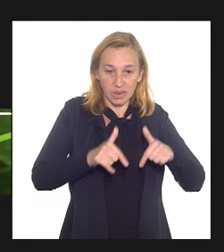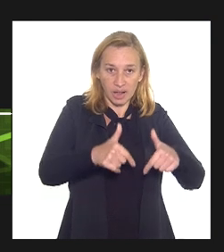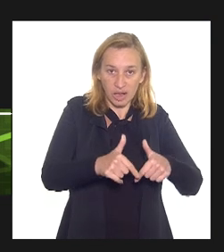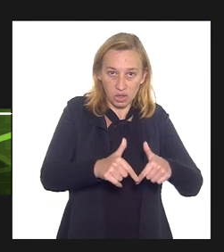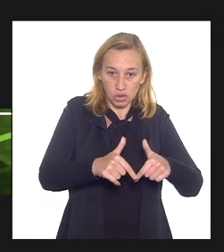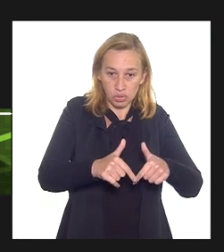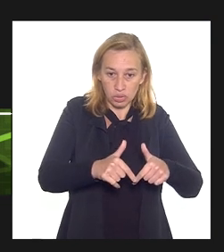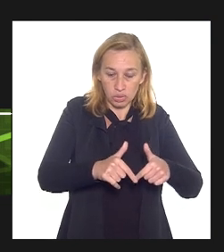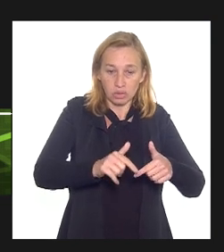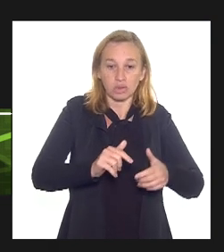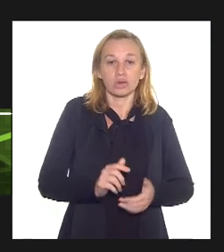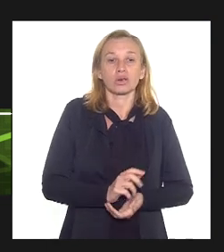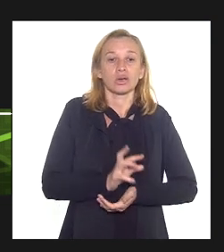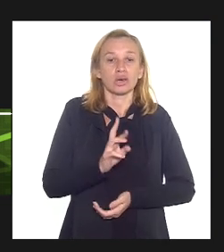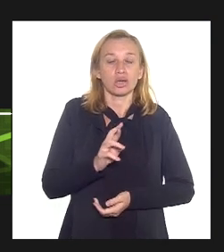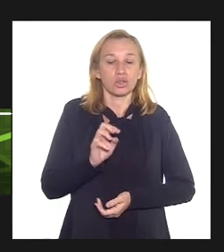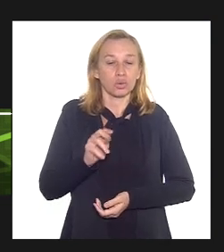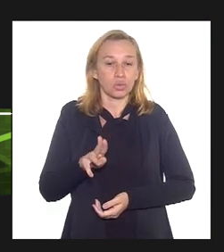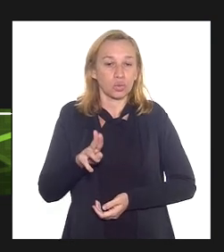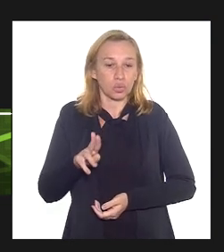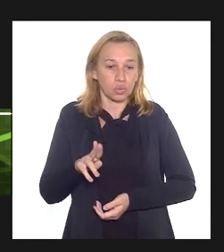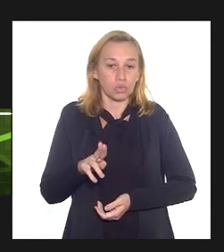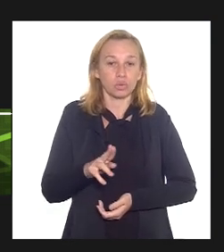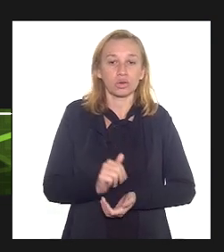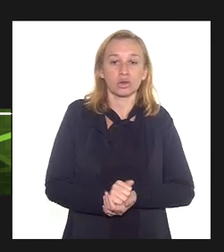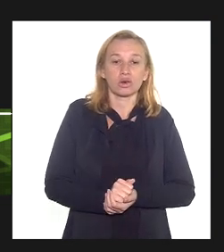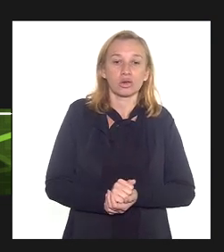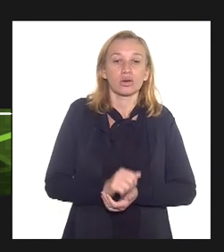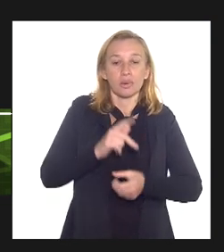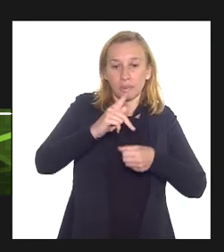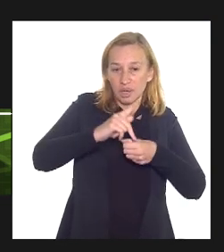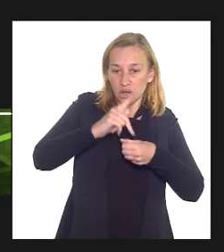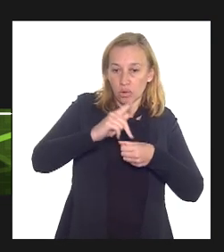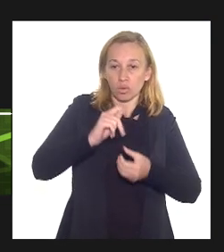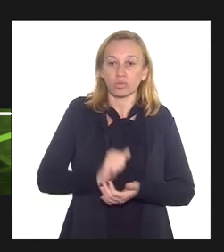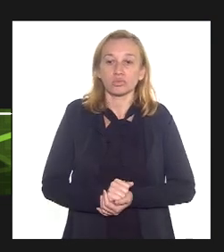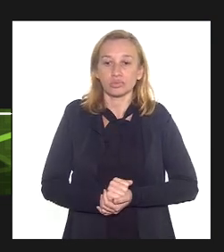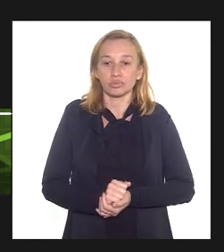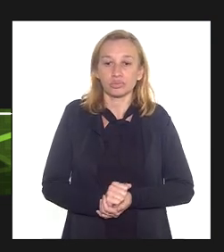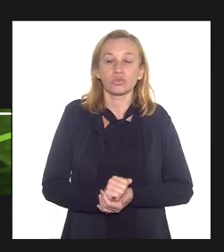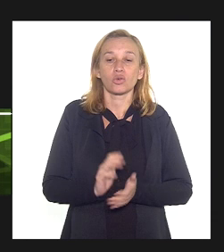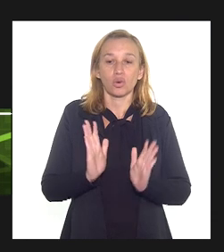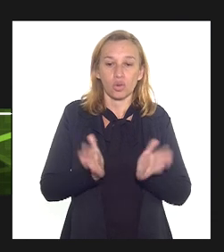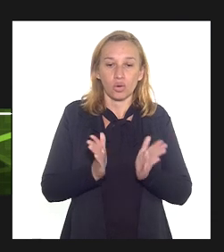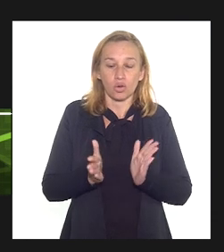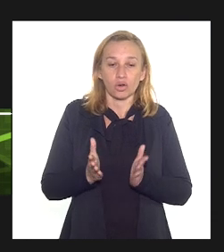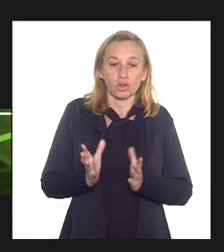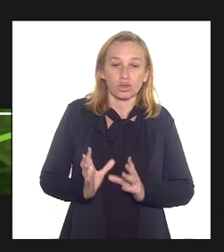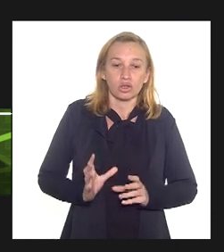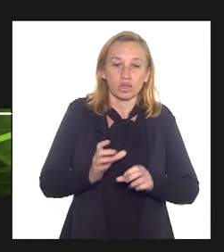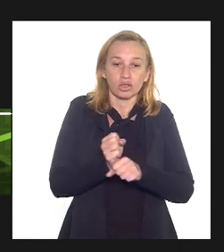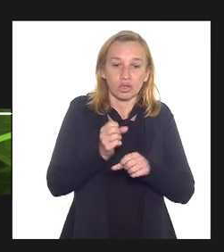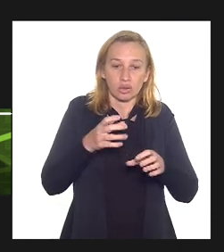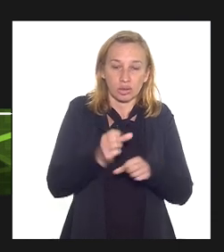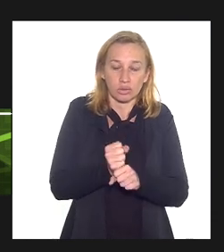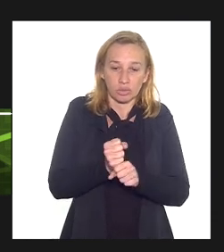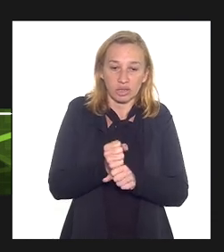para a Reduc seja em razão de multos de petróleo que são hoje tributadas no Rio de Janeiro